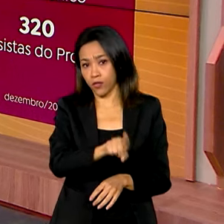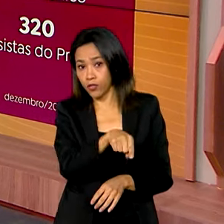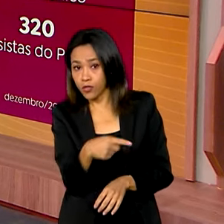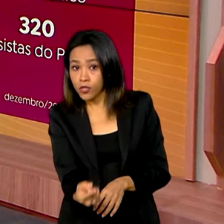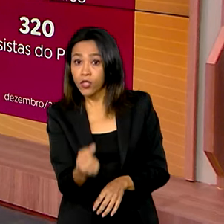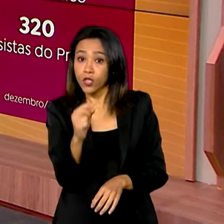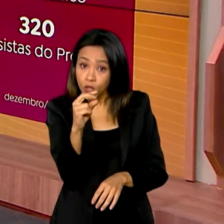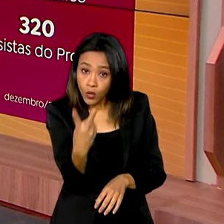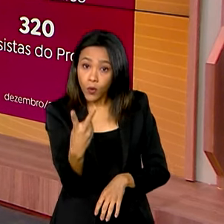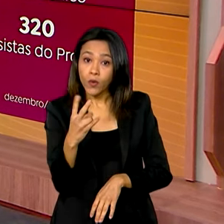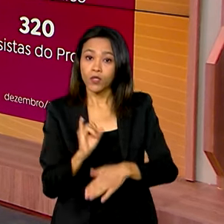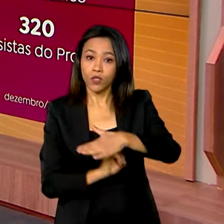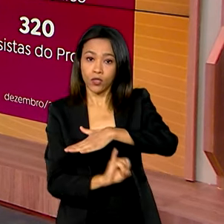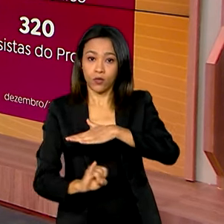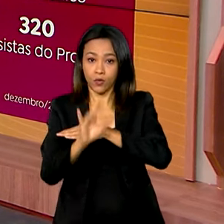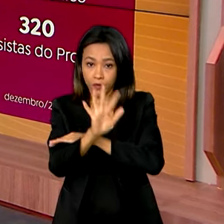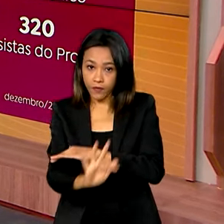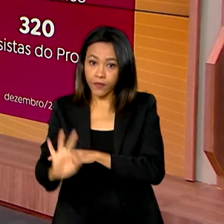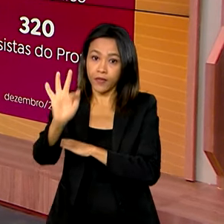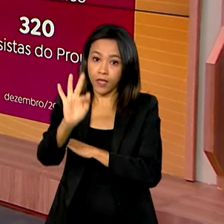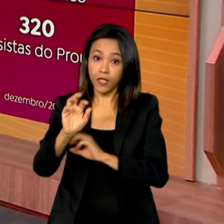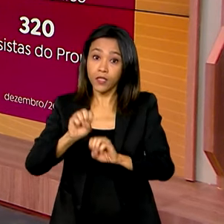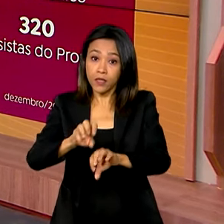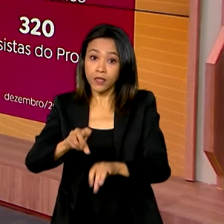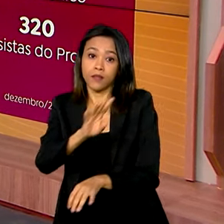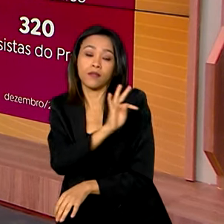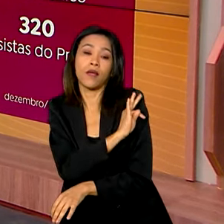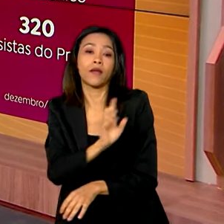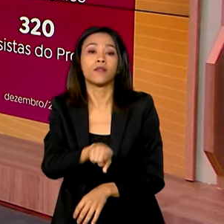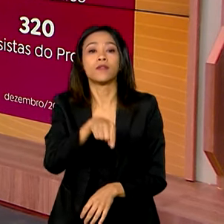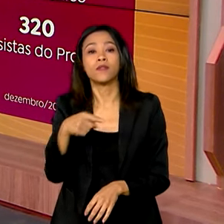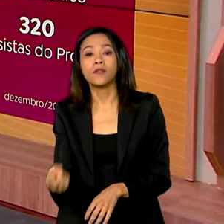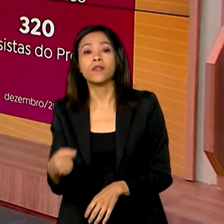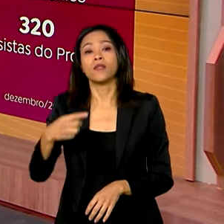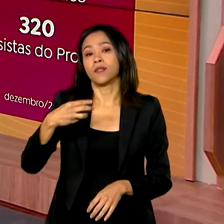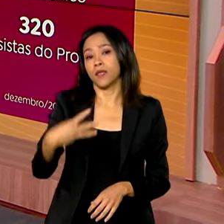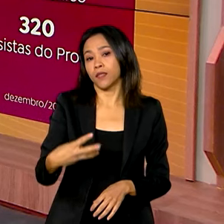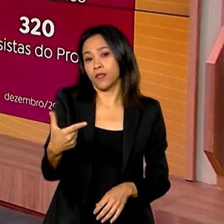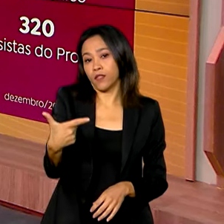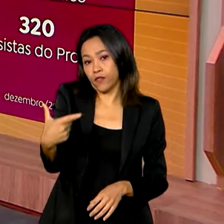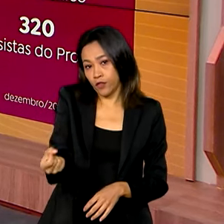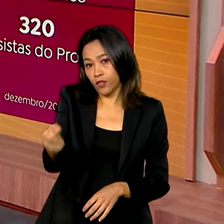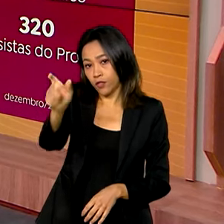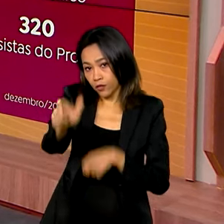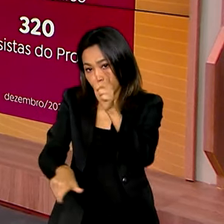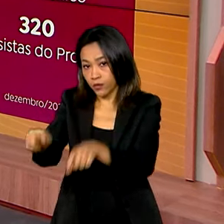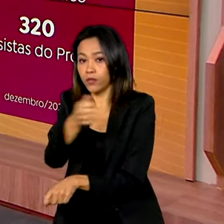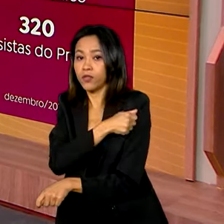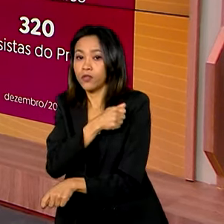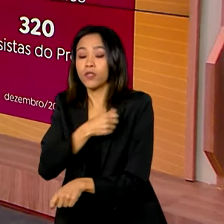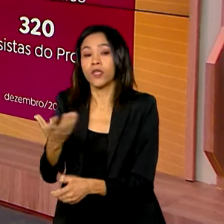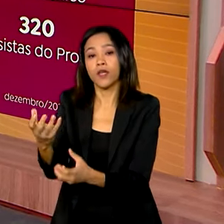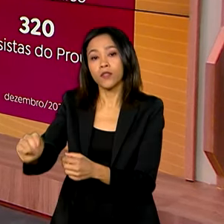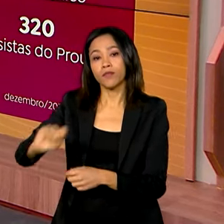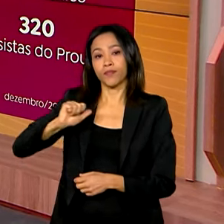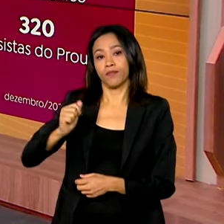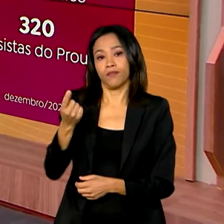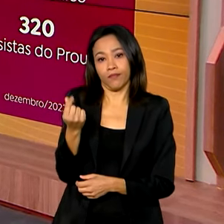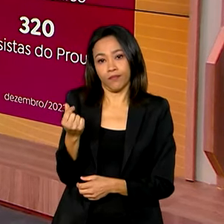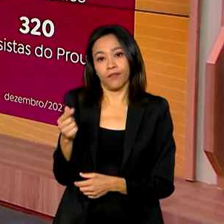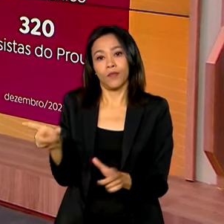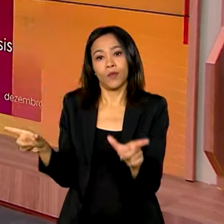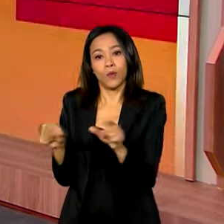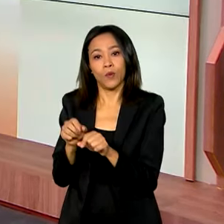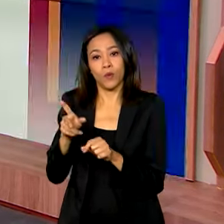dois campos federais de ensino técnico e 320 bolsistas do PRONI são do